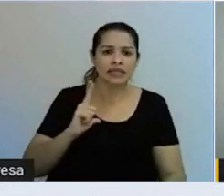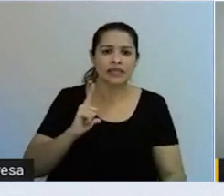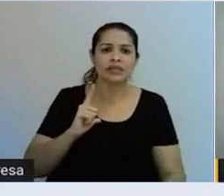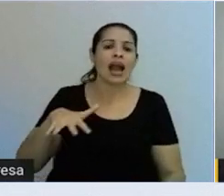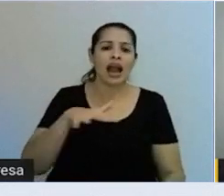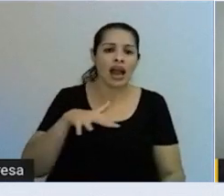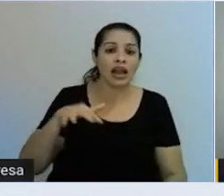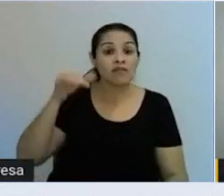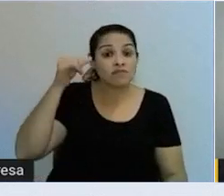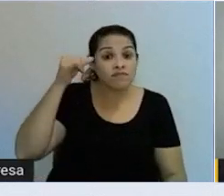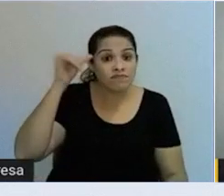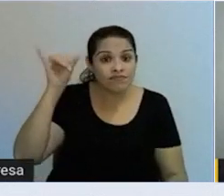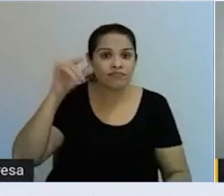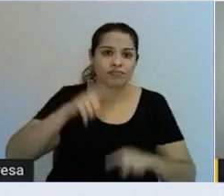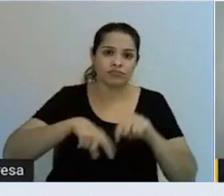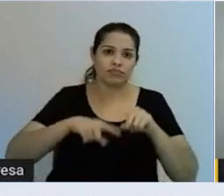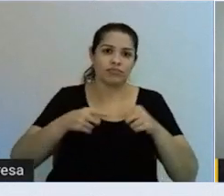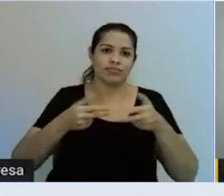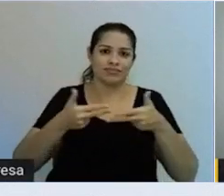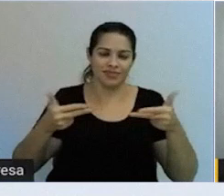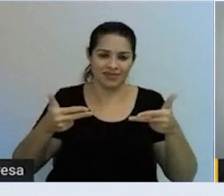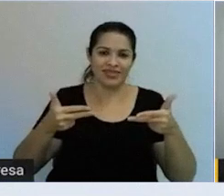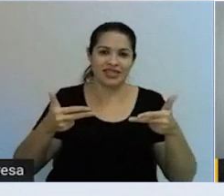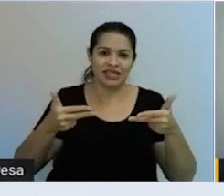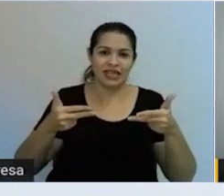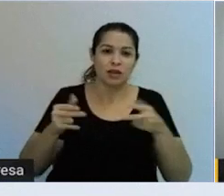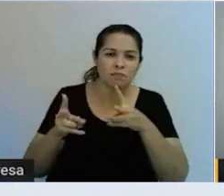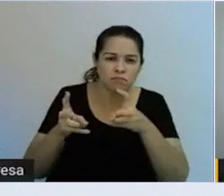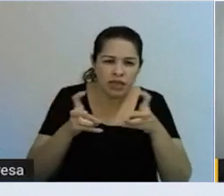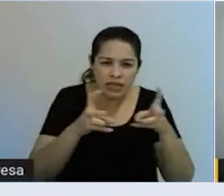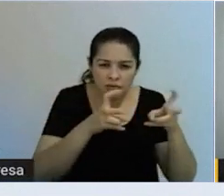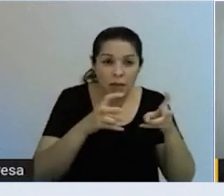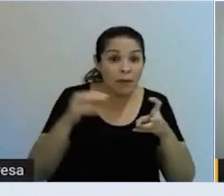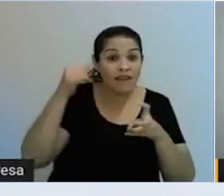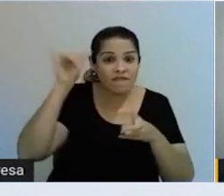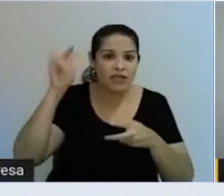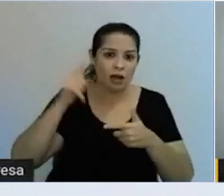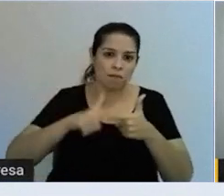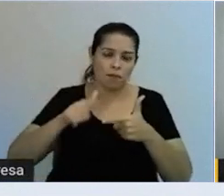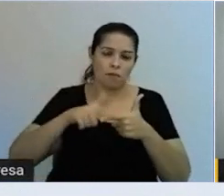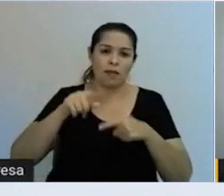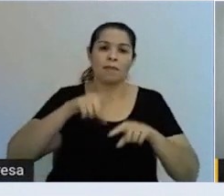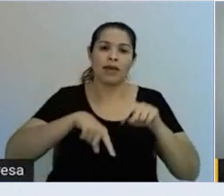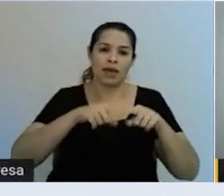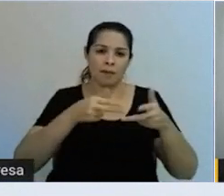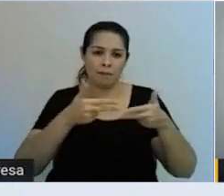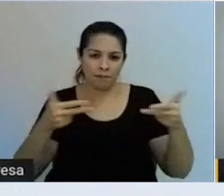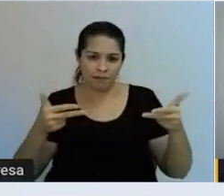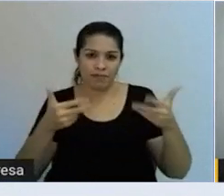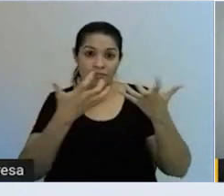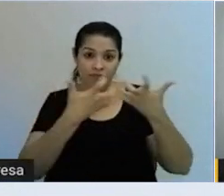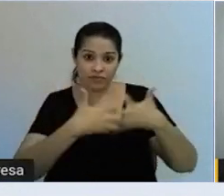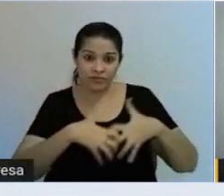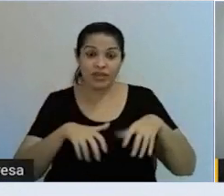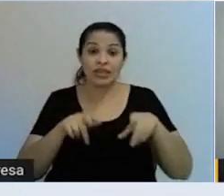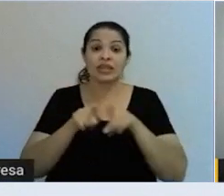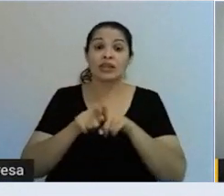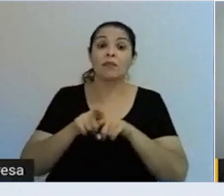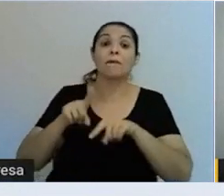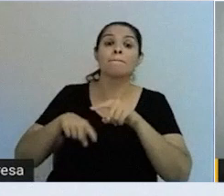de equipamentos. Só que é de equipamentos e de produtos. Aí eu vou perguntar para o meu amigo Fauzi aí,